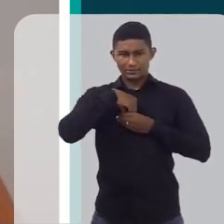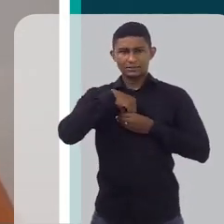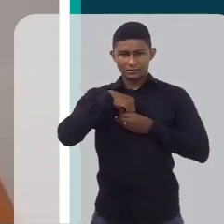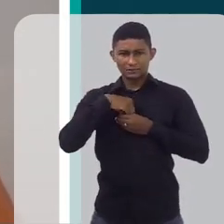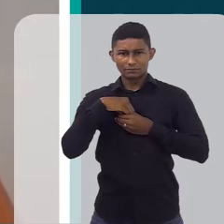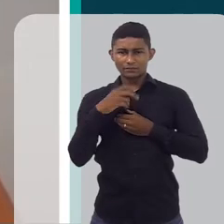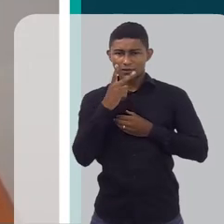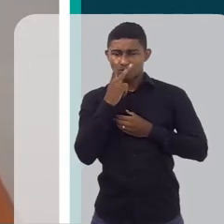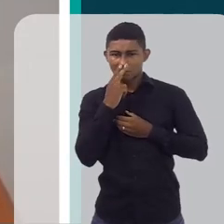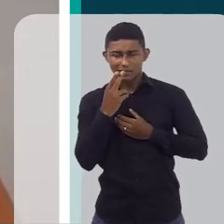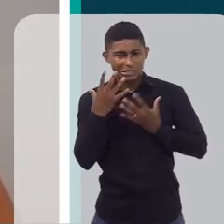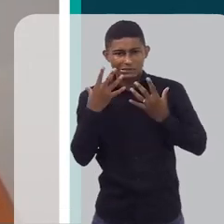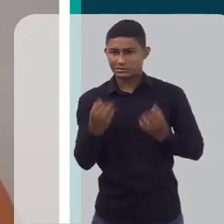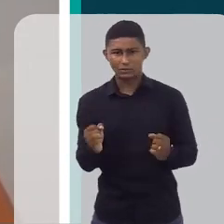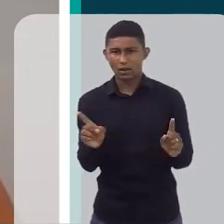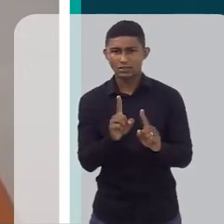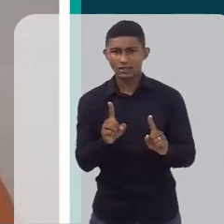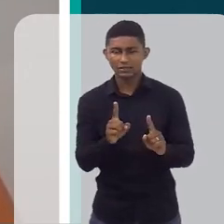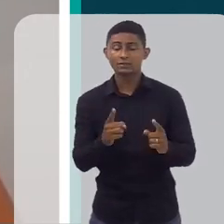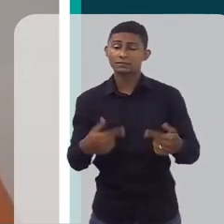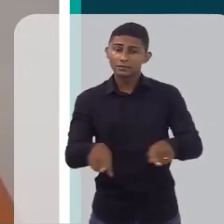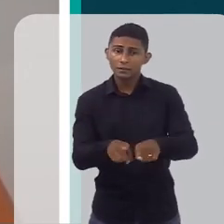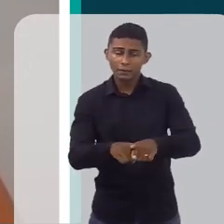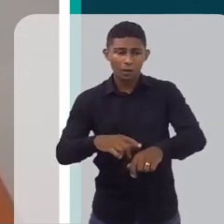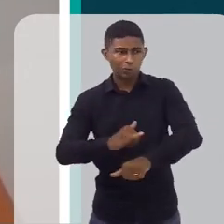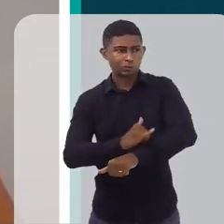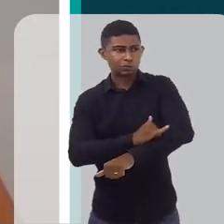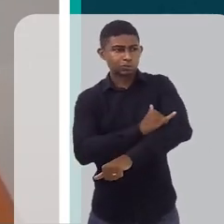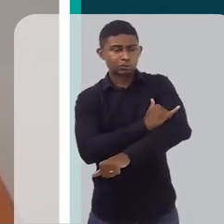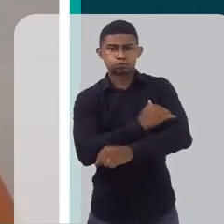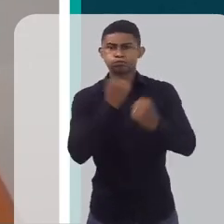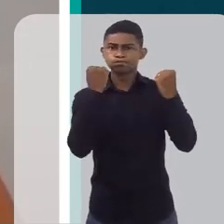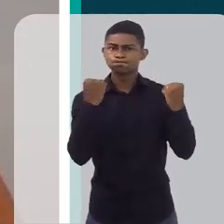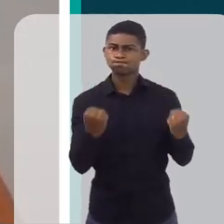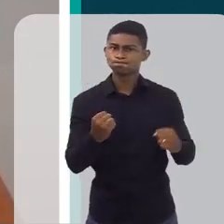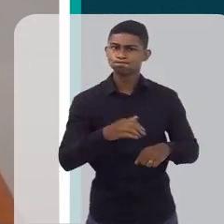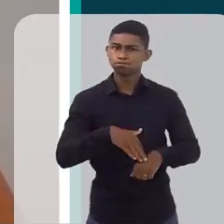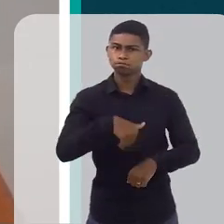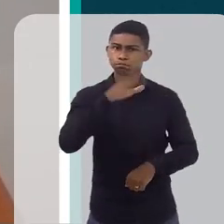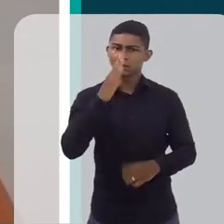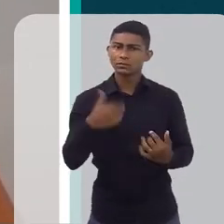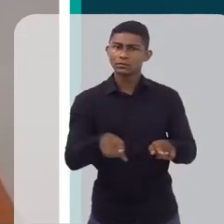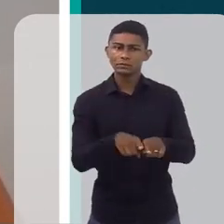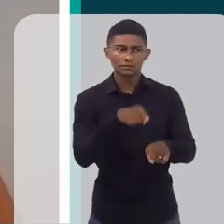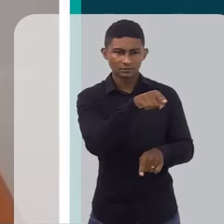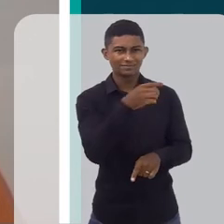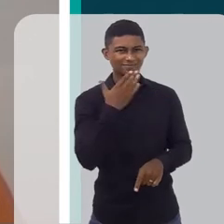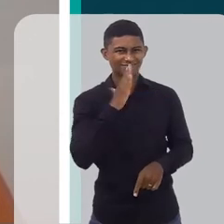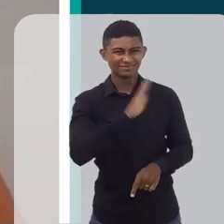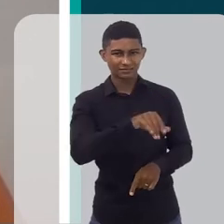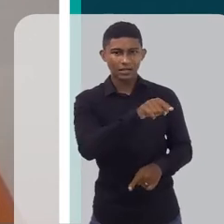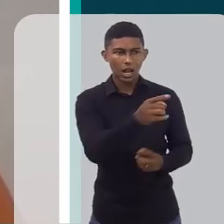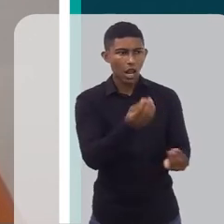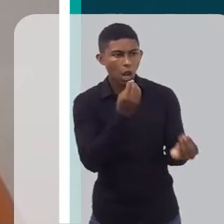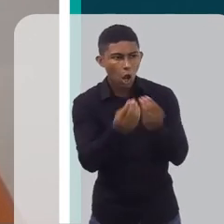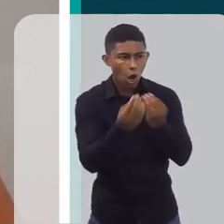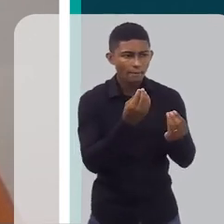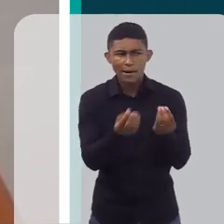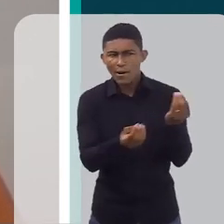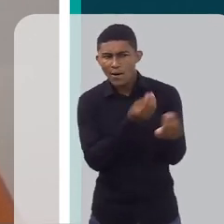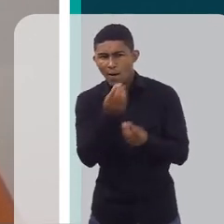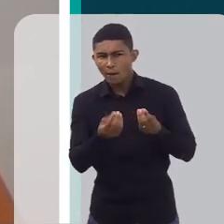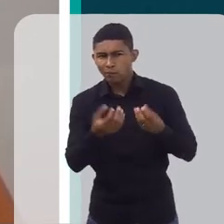pouquinho o peso. Então, os hábitos alimentares que essa criança possa ter, então, tudo isso vai de um